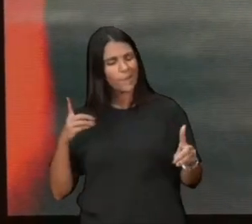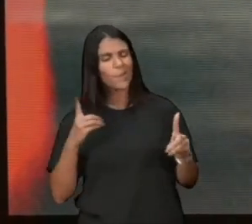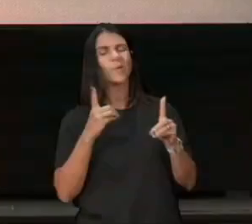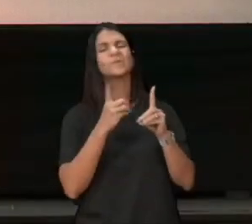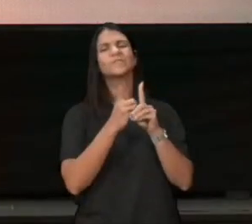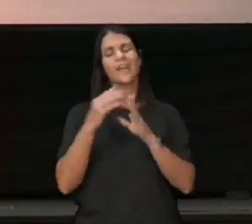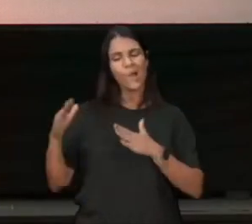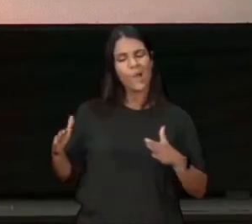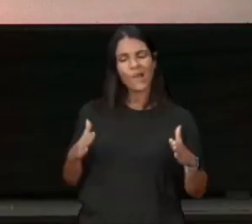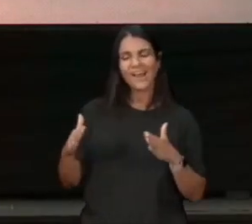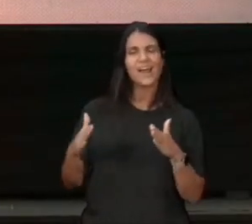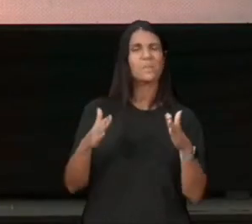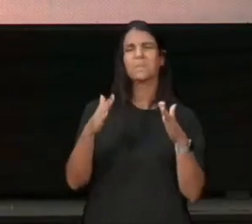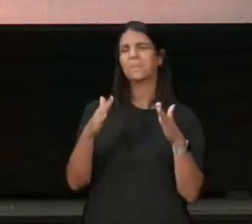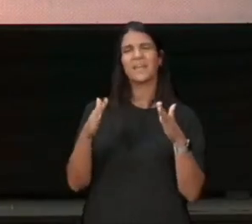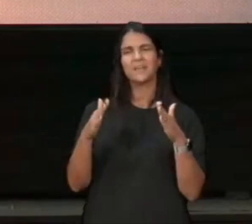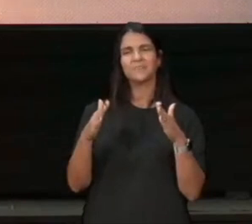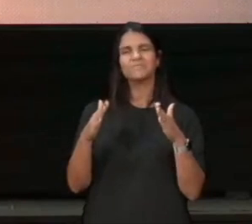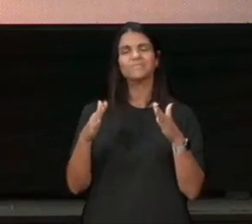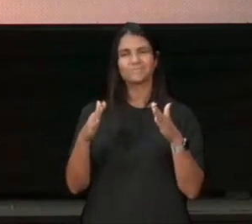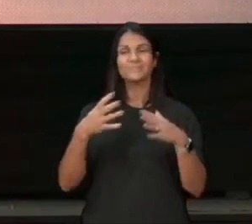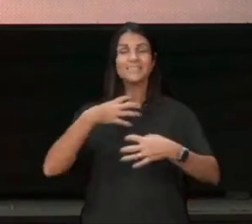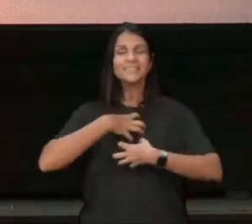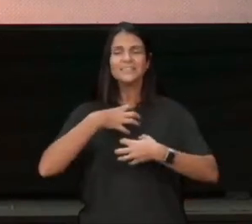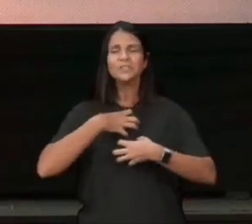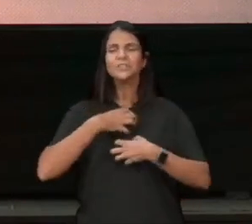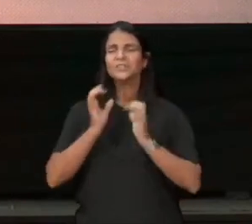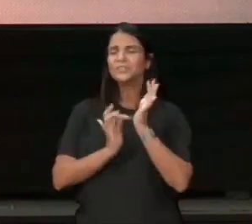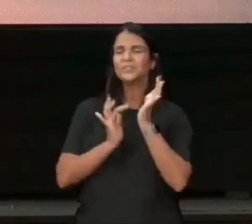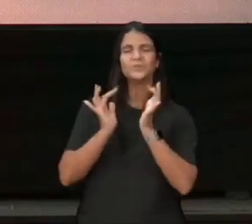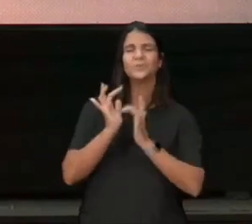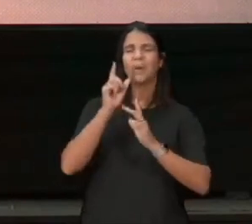o caminho, para o quebrantamento, gente, pensa em uma das pessoas, mais amorosas, que eu pastorei,